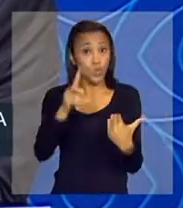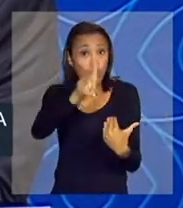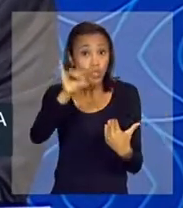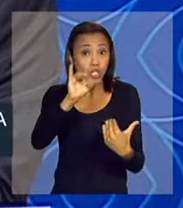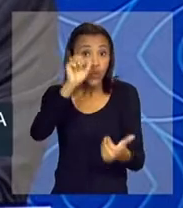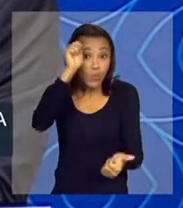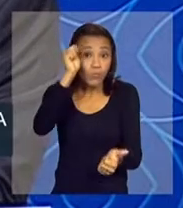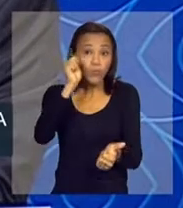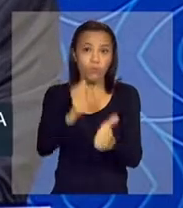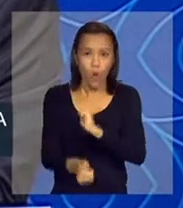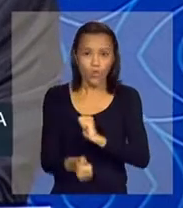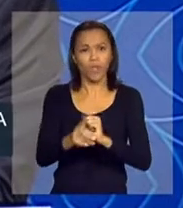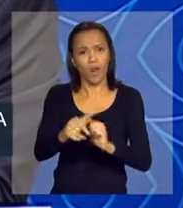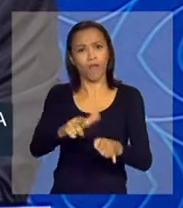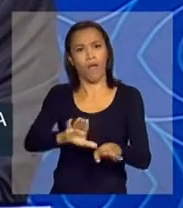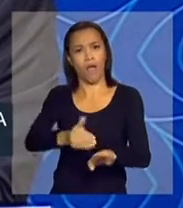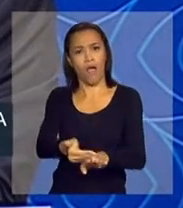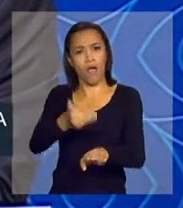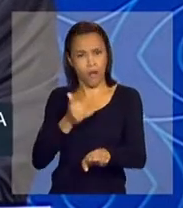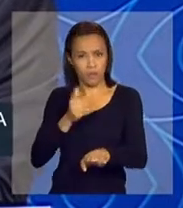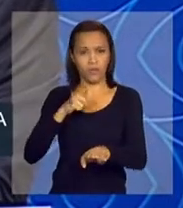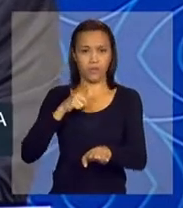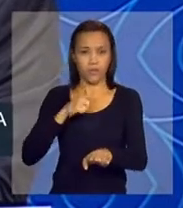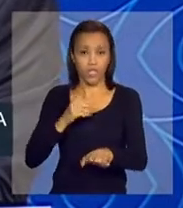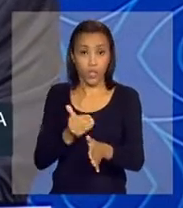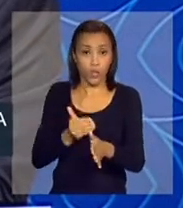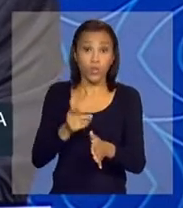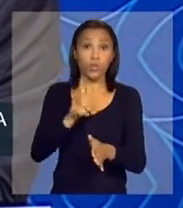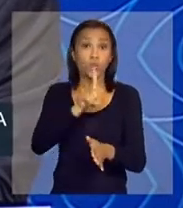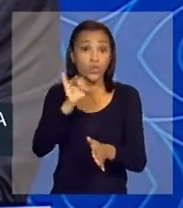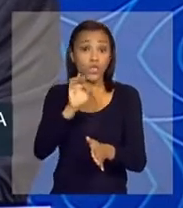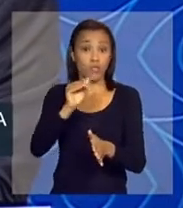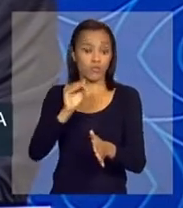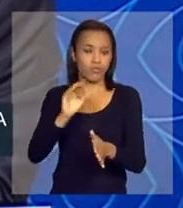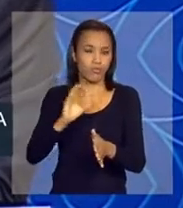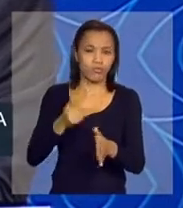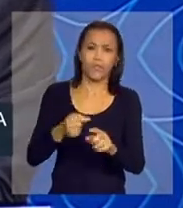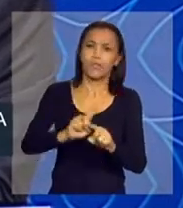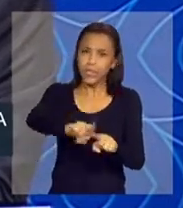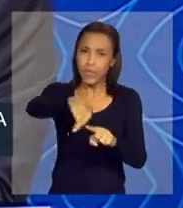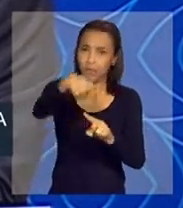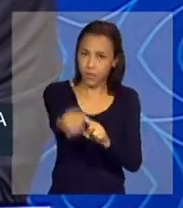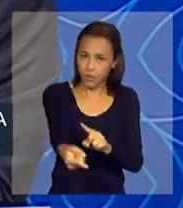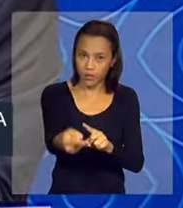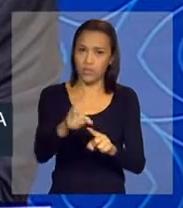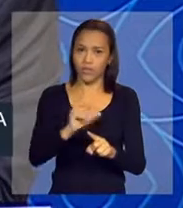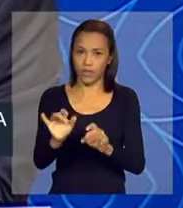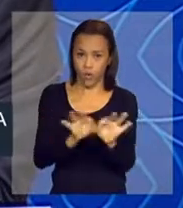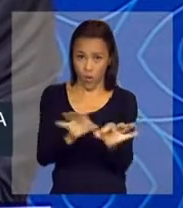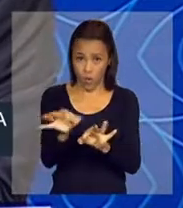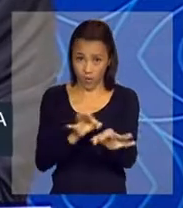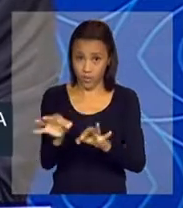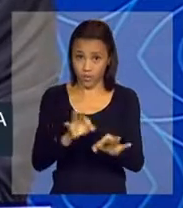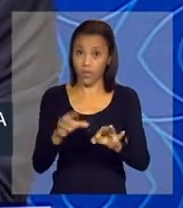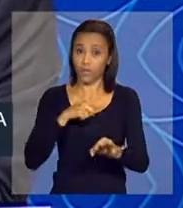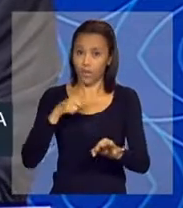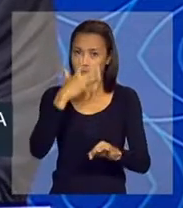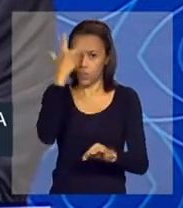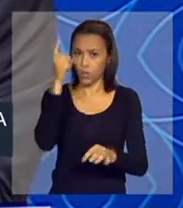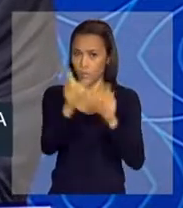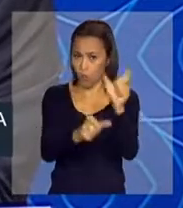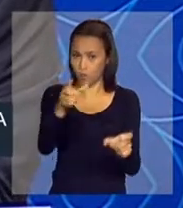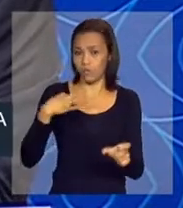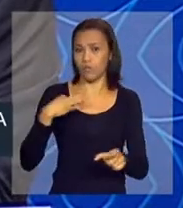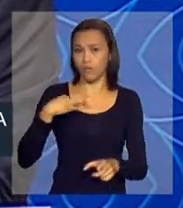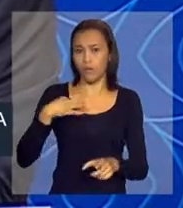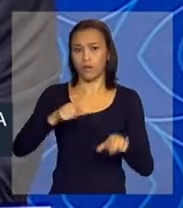tem também o dia anterior, o jogo que a gente chama de dia do jogo menos um e dia do jogo mais um, que a gente vai também ter voluntários, tem um número